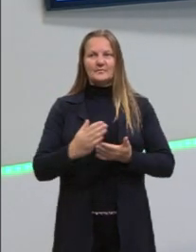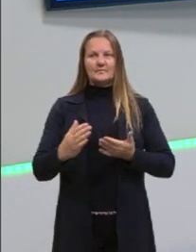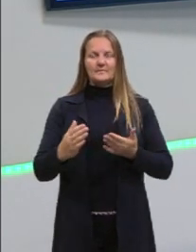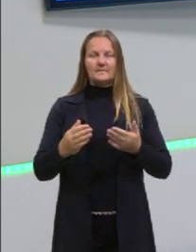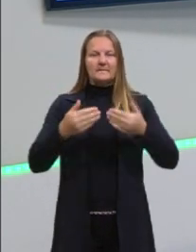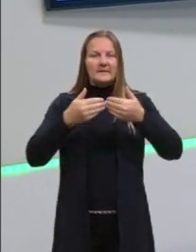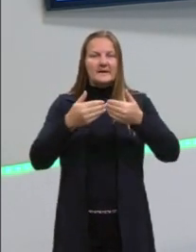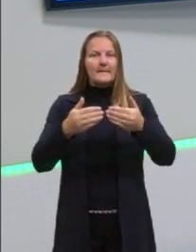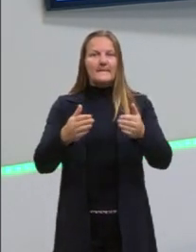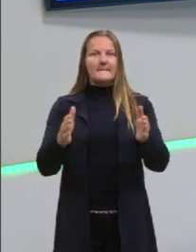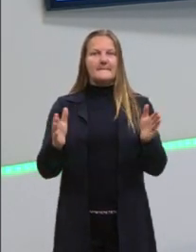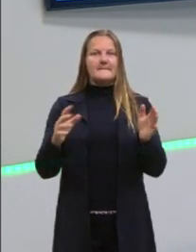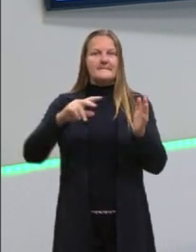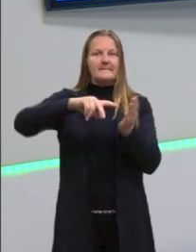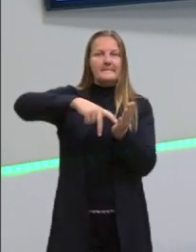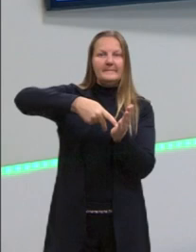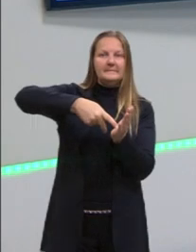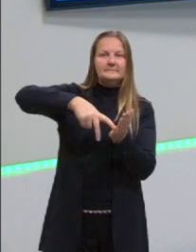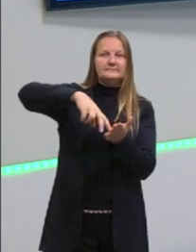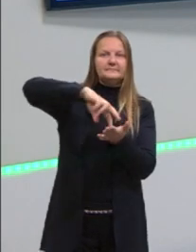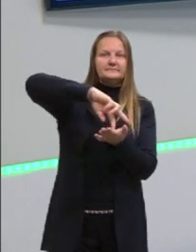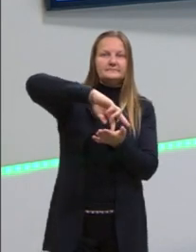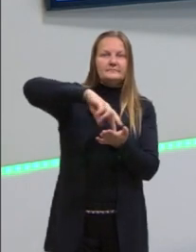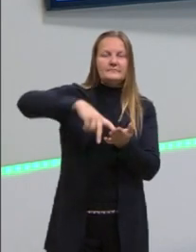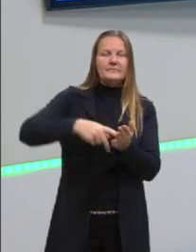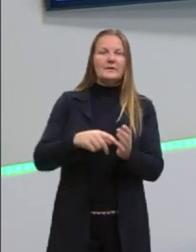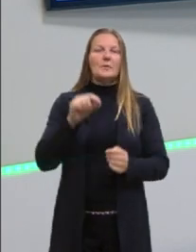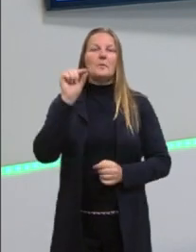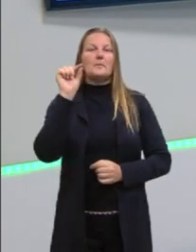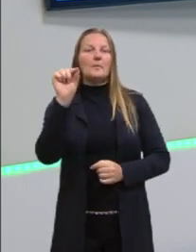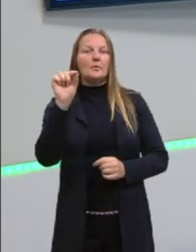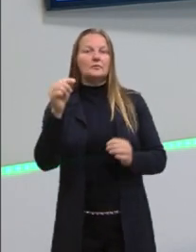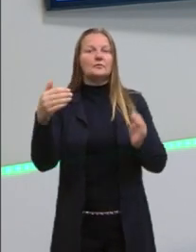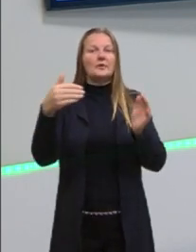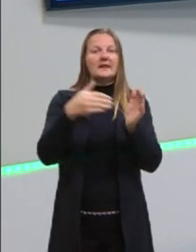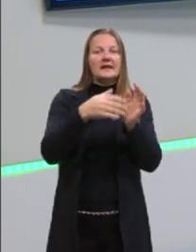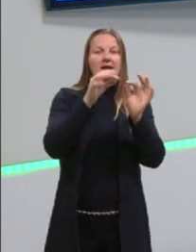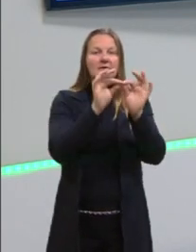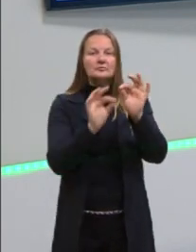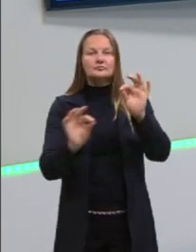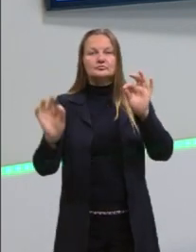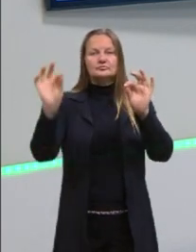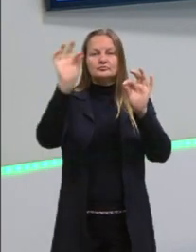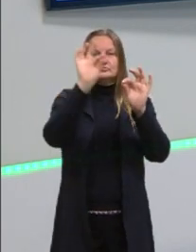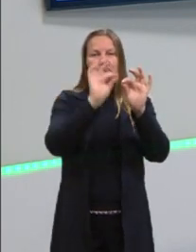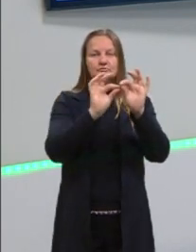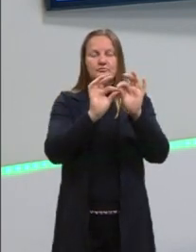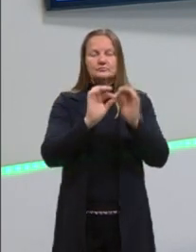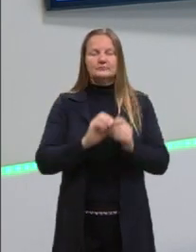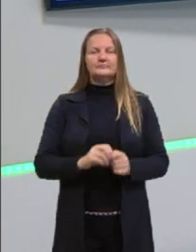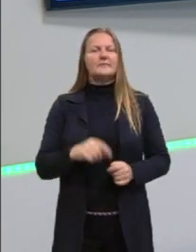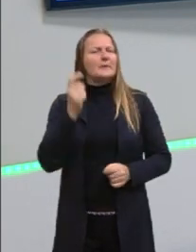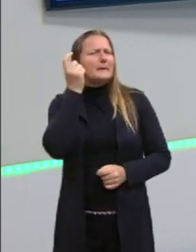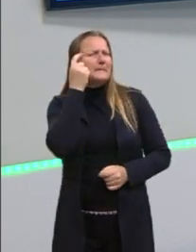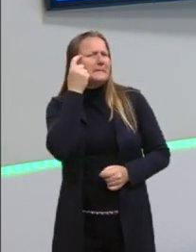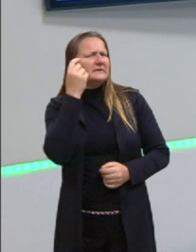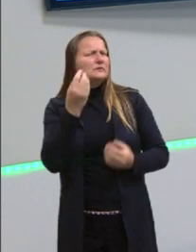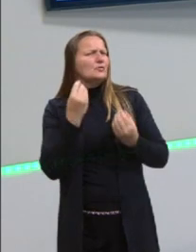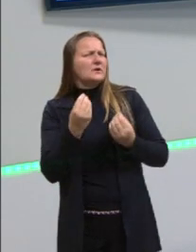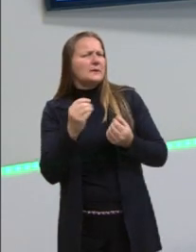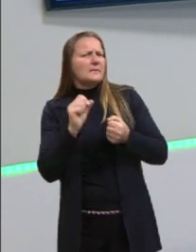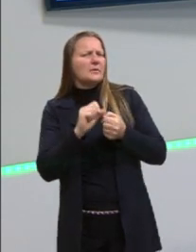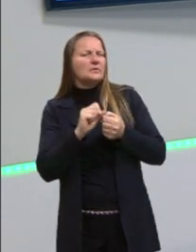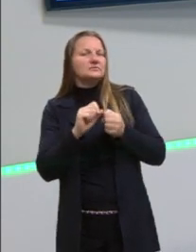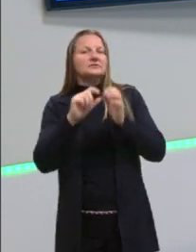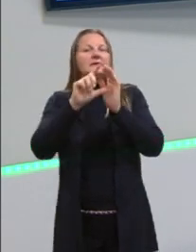circunferência, nós vamos ver a distância de um ponto até uma circunferência. Já vão pensando aí o que pode vir